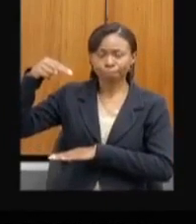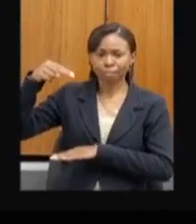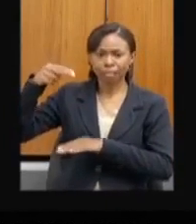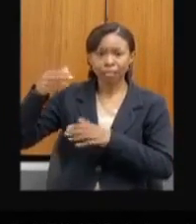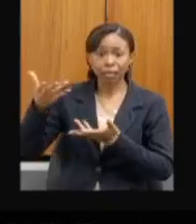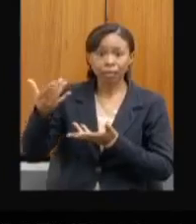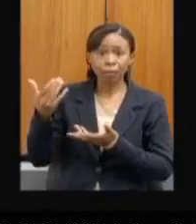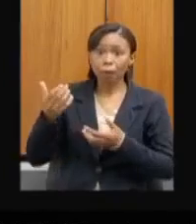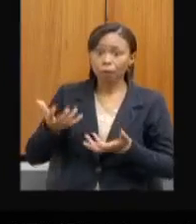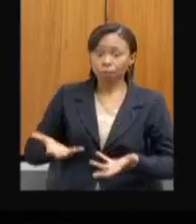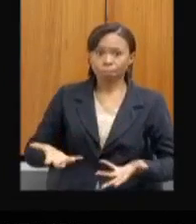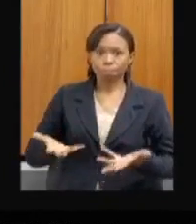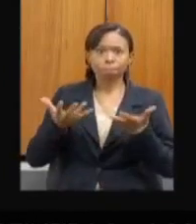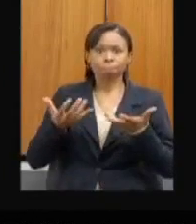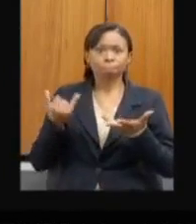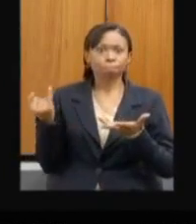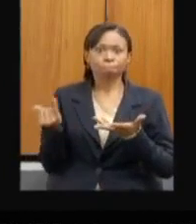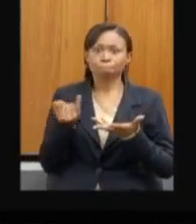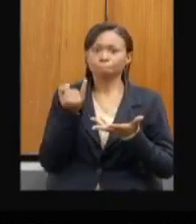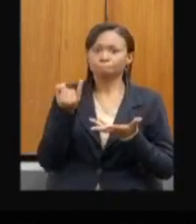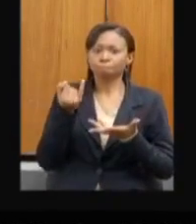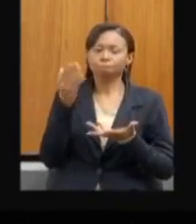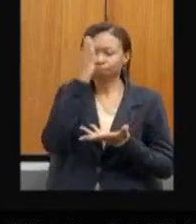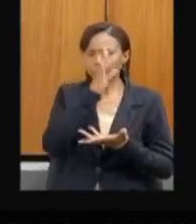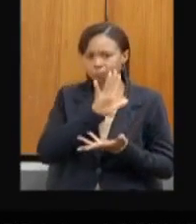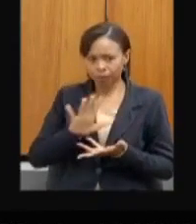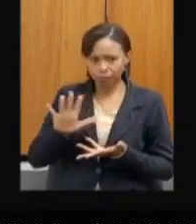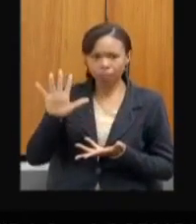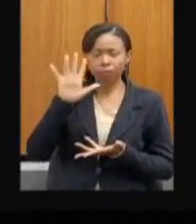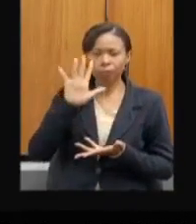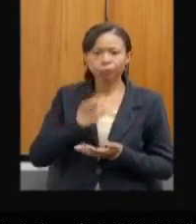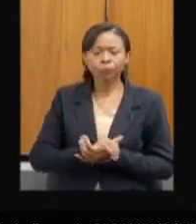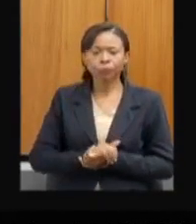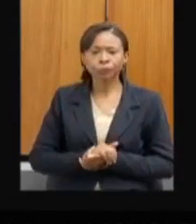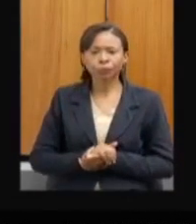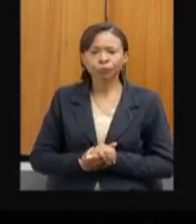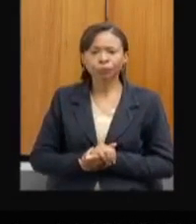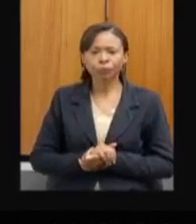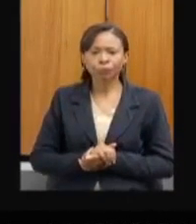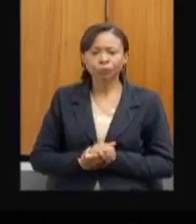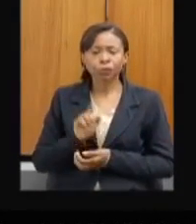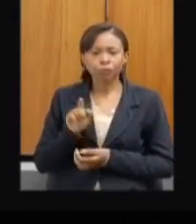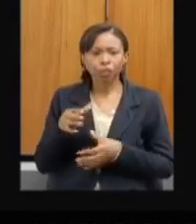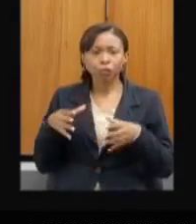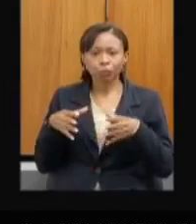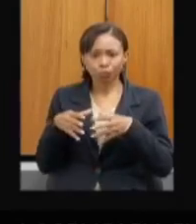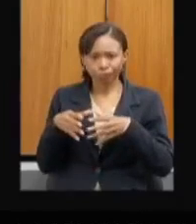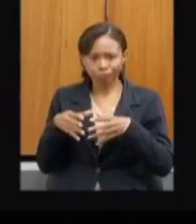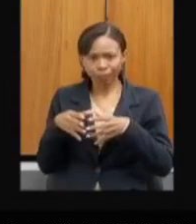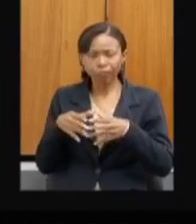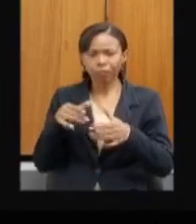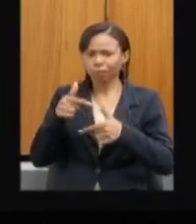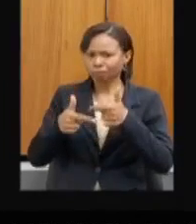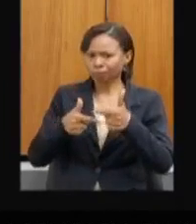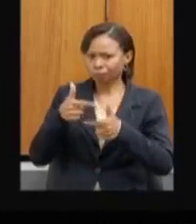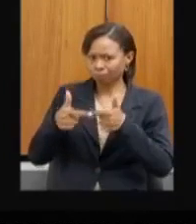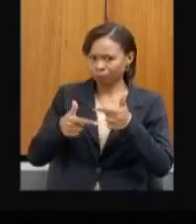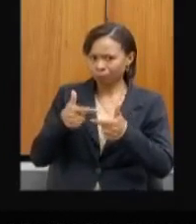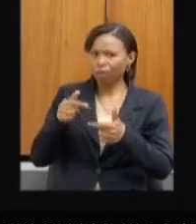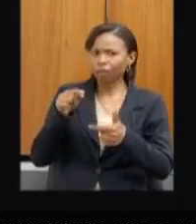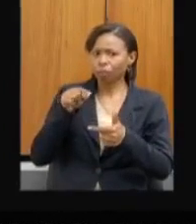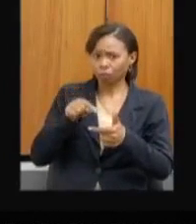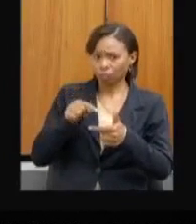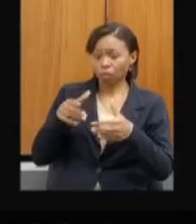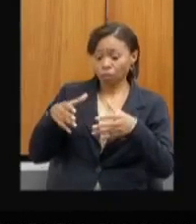em todo o Brasil. Eu quero cumprimentá-lo, Noraldino, pelo trabalho que o vem fazendo aí. A comissão de meio ambiente hoje, ela